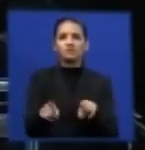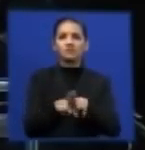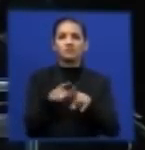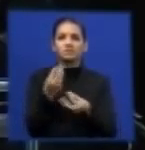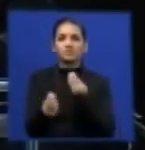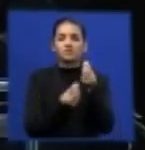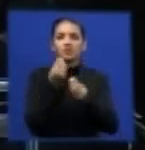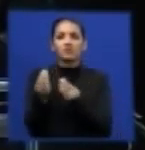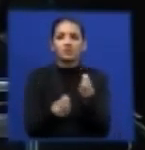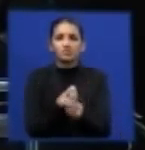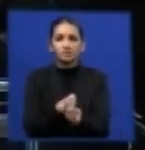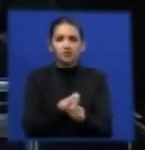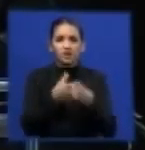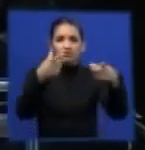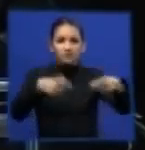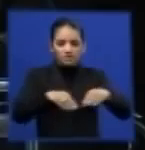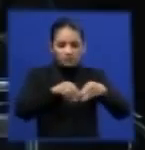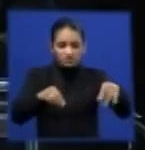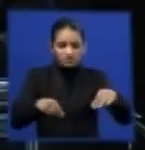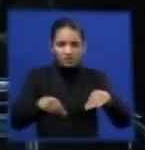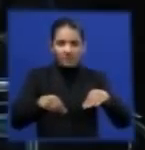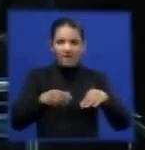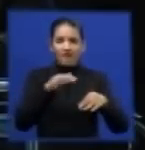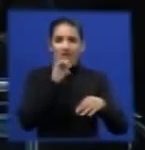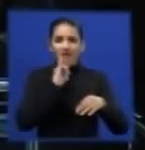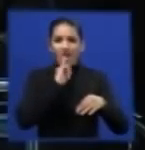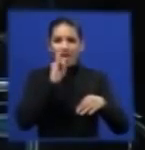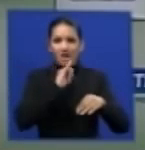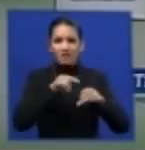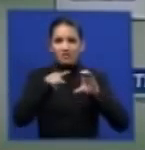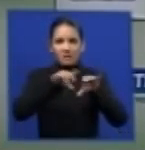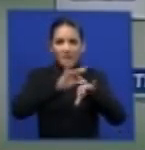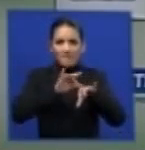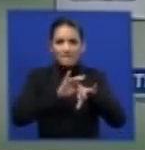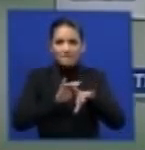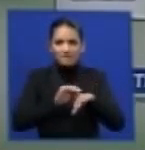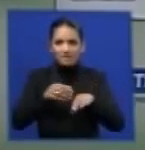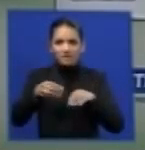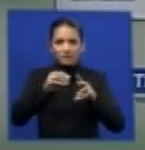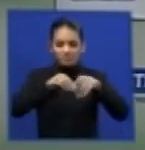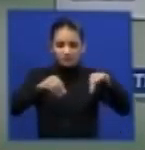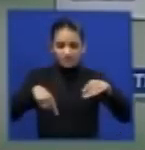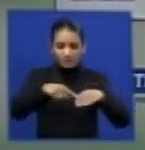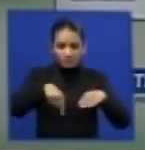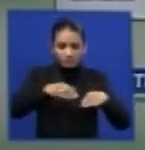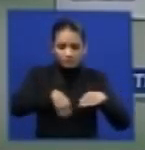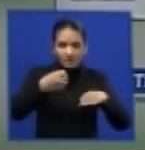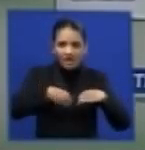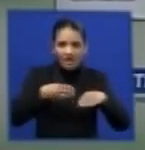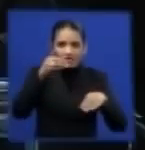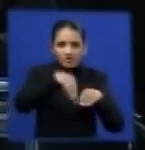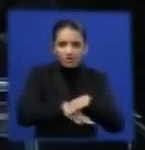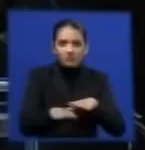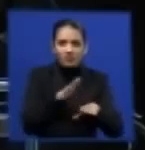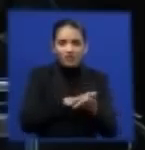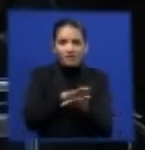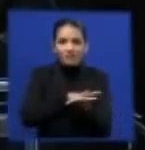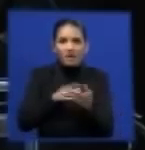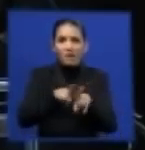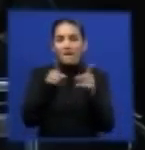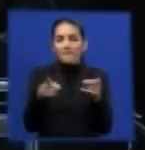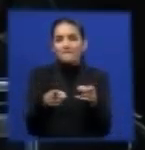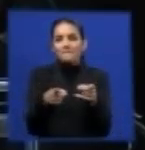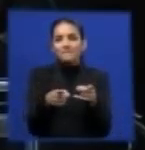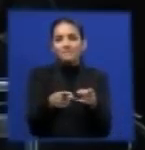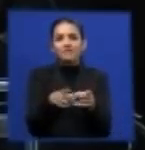diretiva sobre aterros, eles começaram a dar destinação. Observem, por gentileza, que o volume das exportações, ali